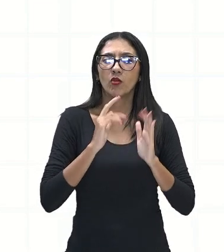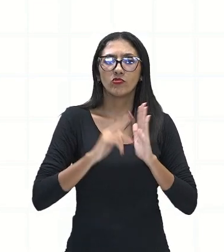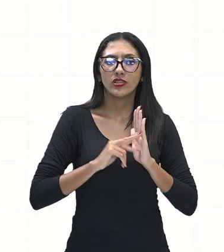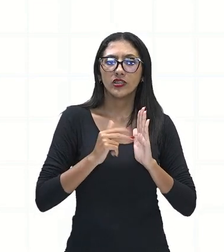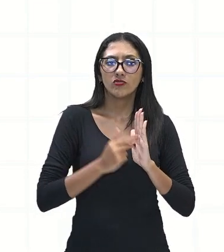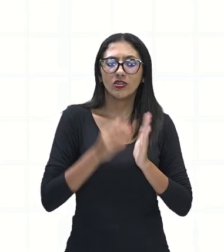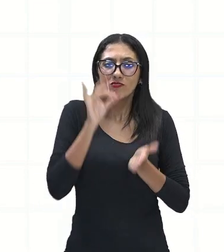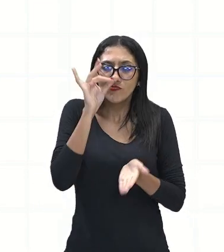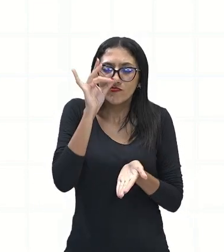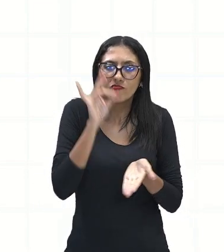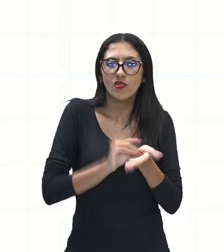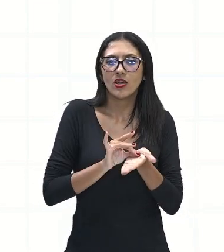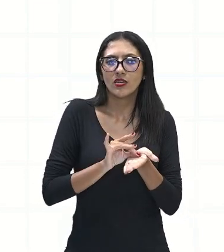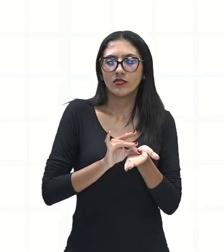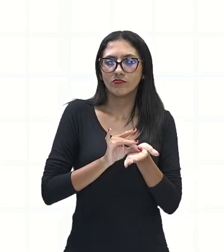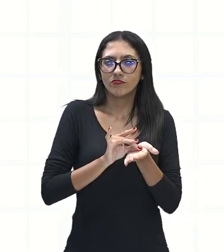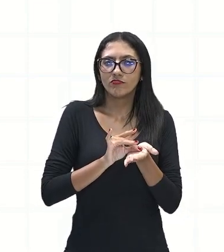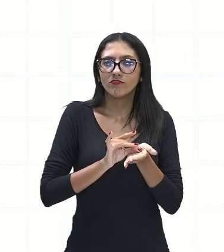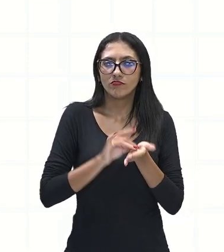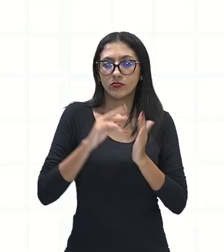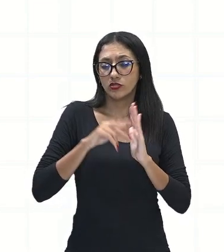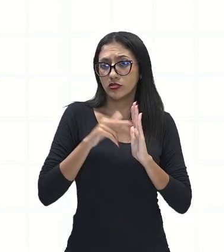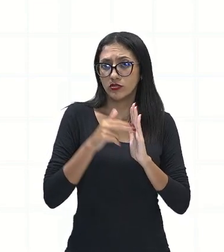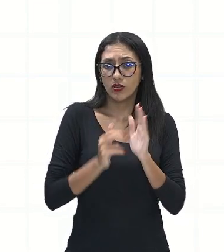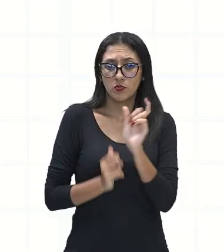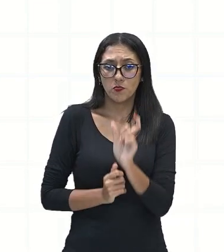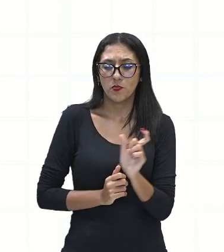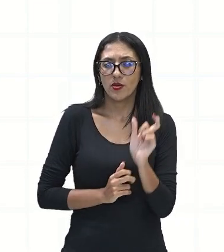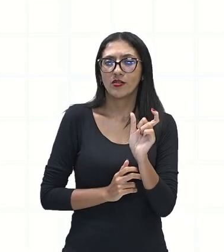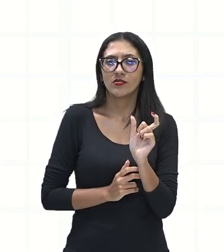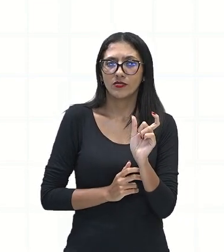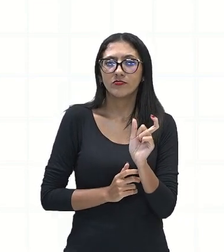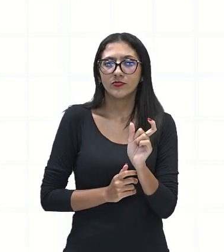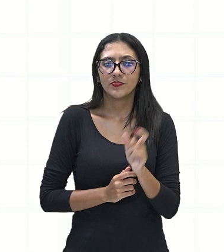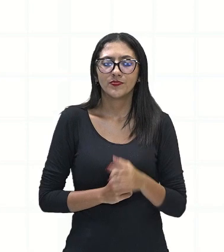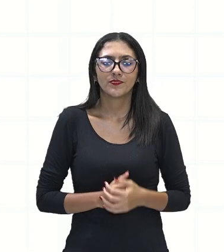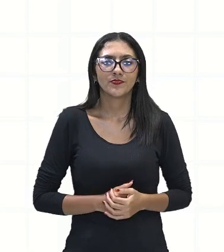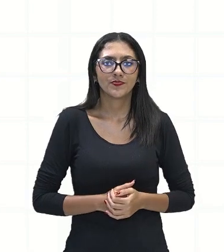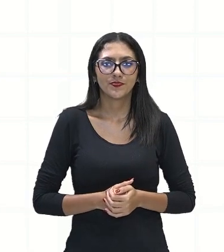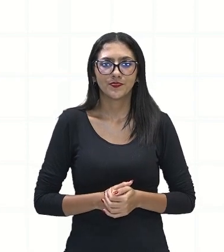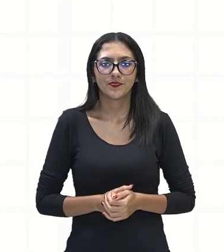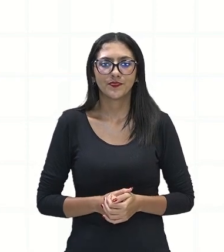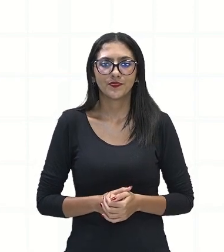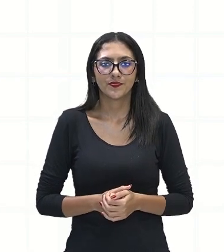Real, sentido dicionarizado. Tá?